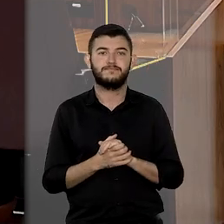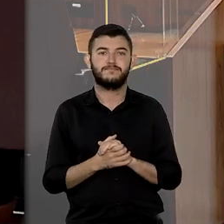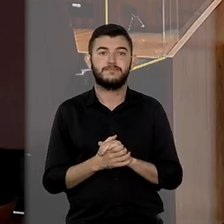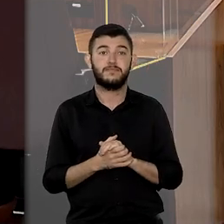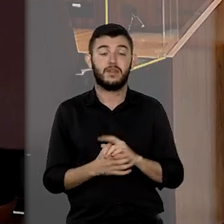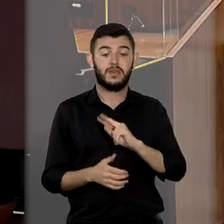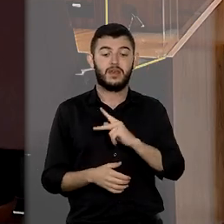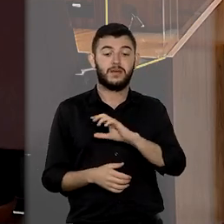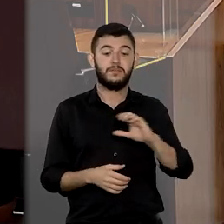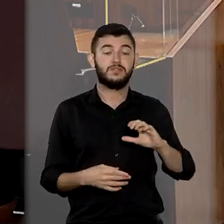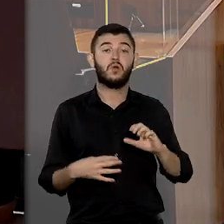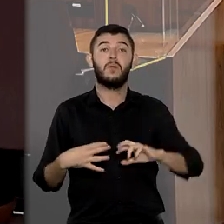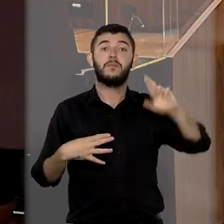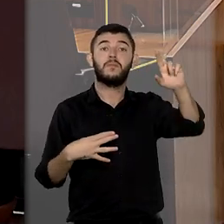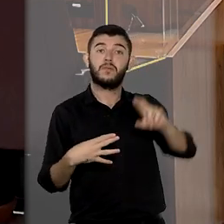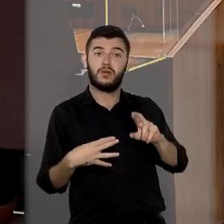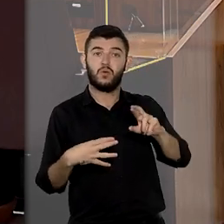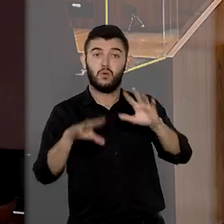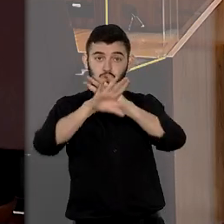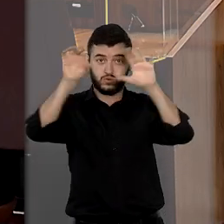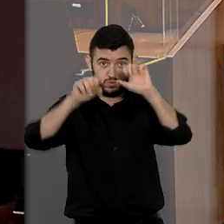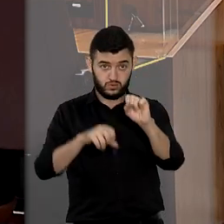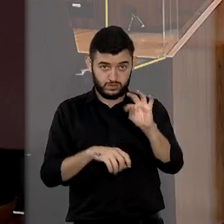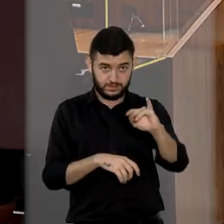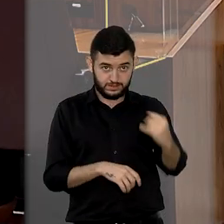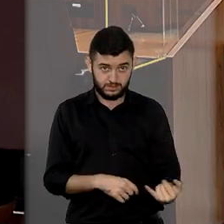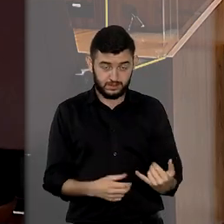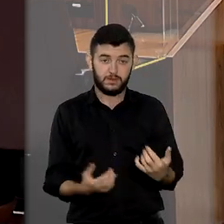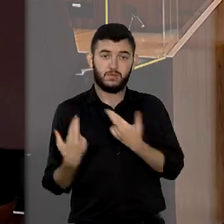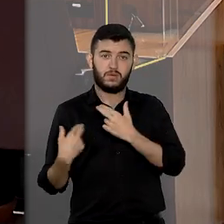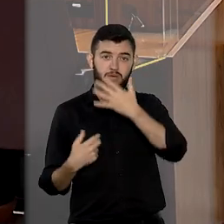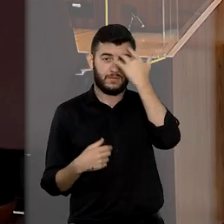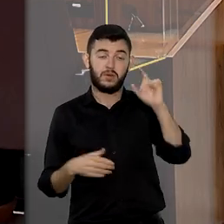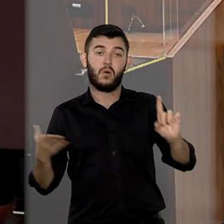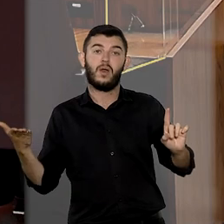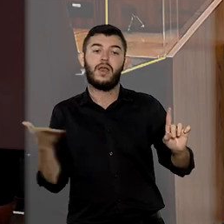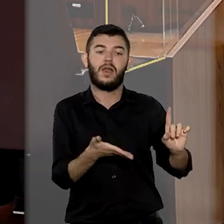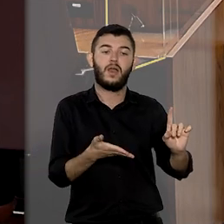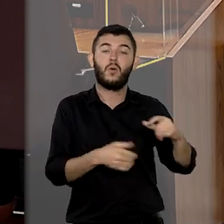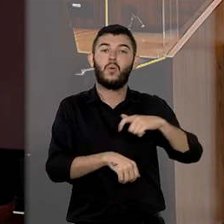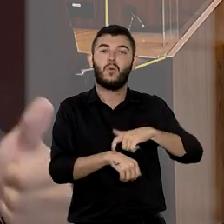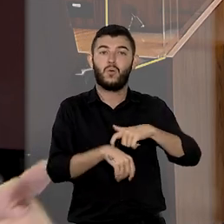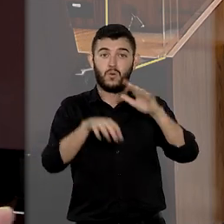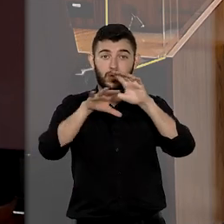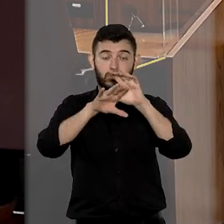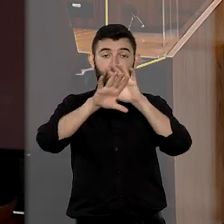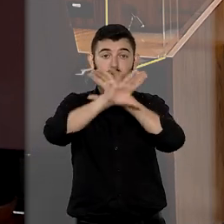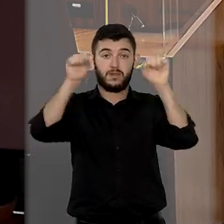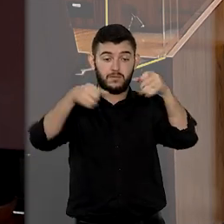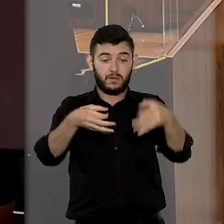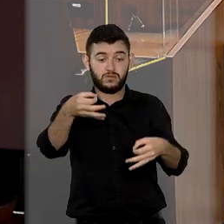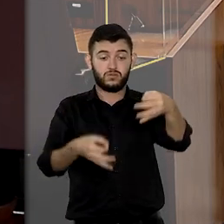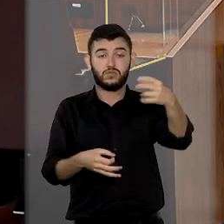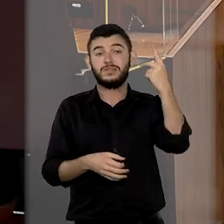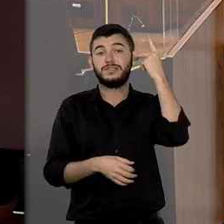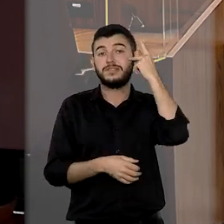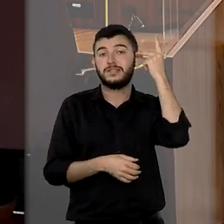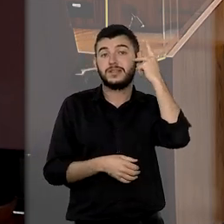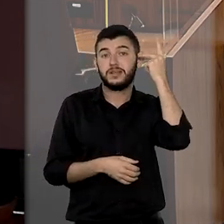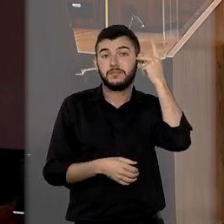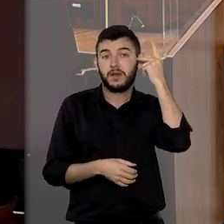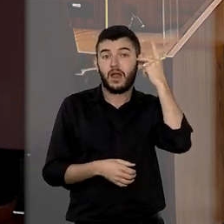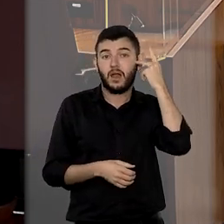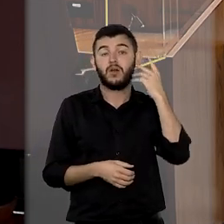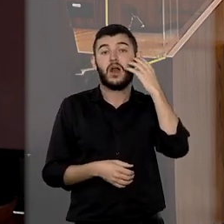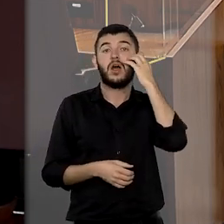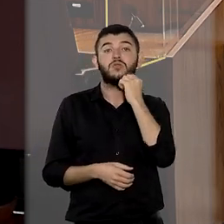recurso em habeas corpus no STJ foi interposto por um dos réus depois que o Tribunal de Justiça de São Paulo considerou